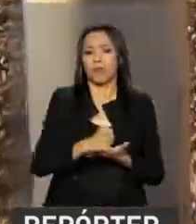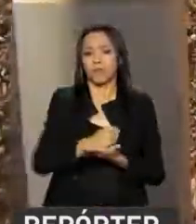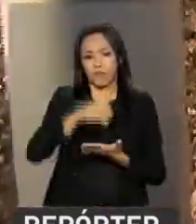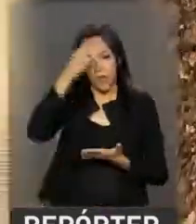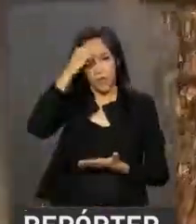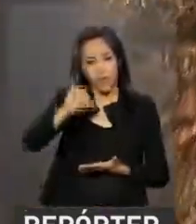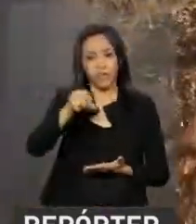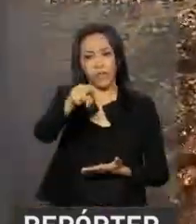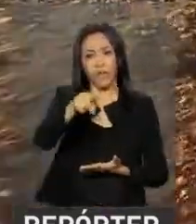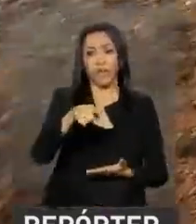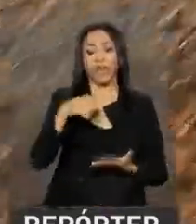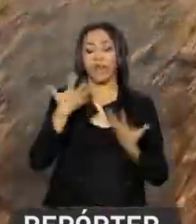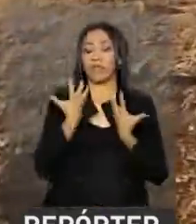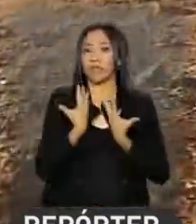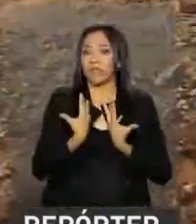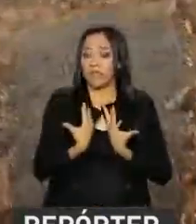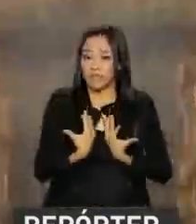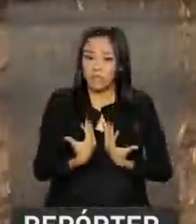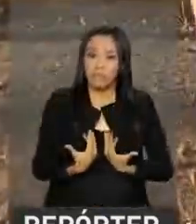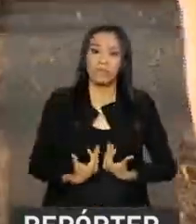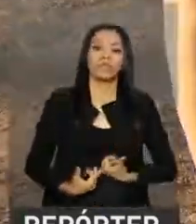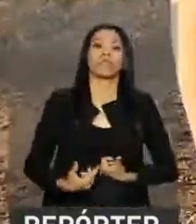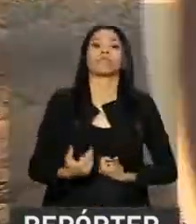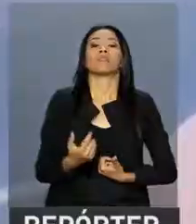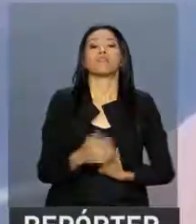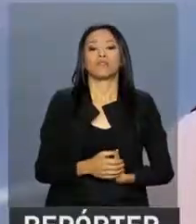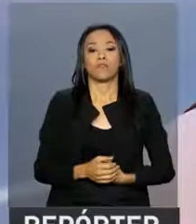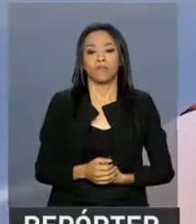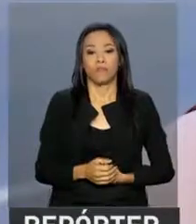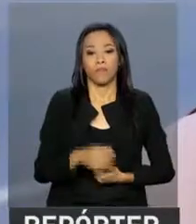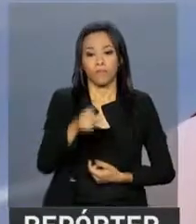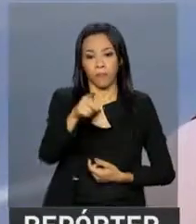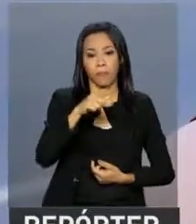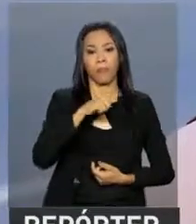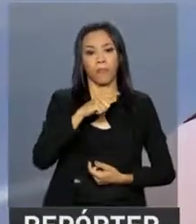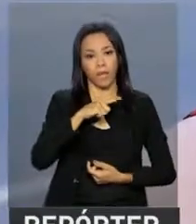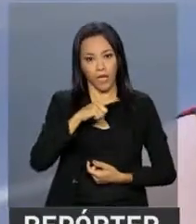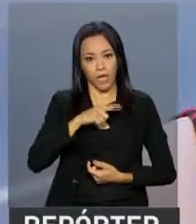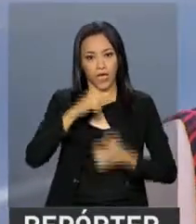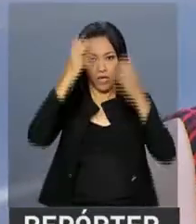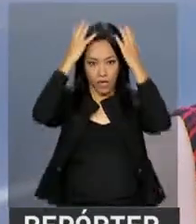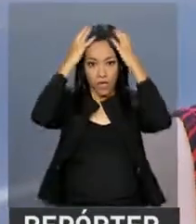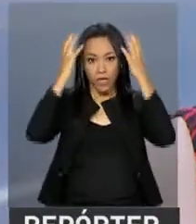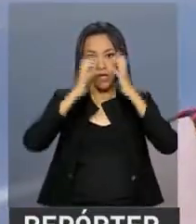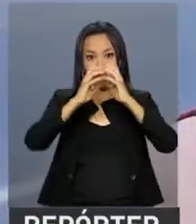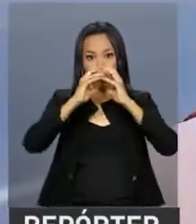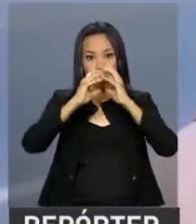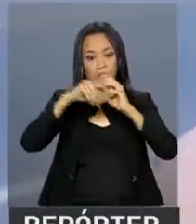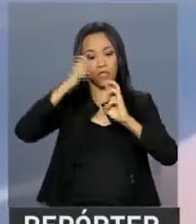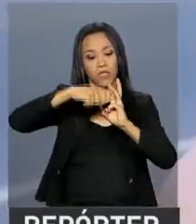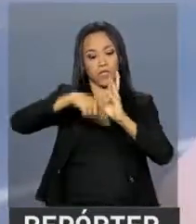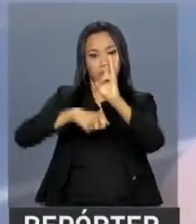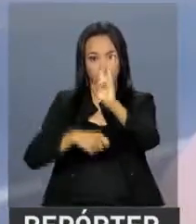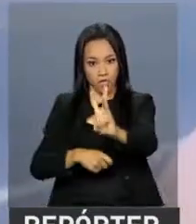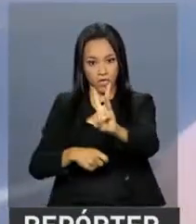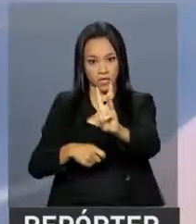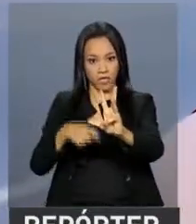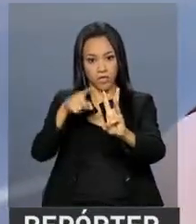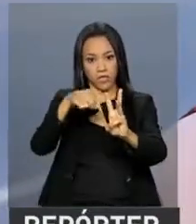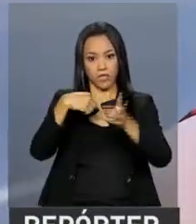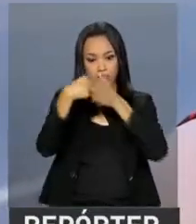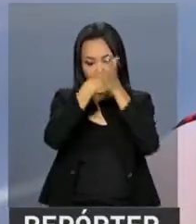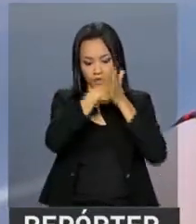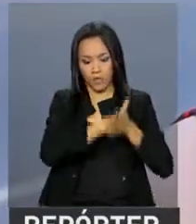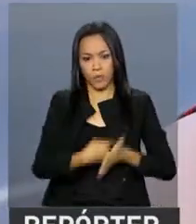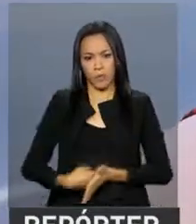Esse processo é cansativo e muito desgastante. Eu tenho acompanhamento com o neurologista a cada três meses, que faz toda uma